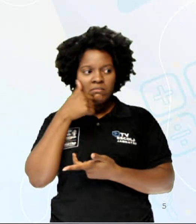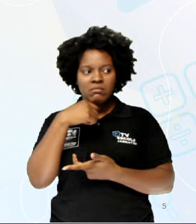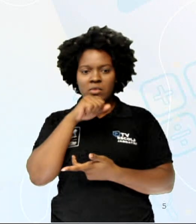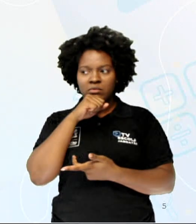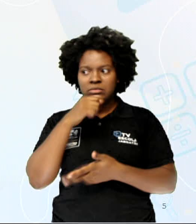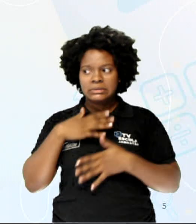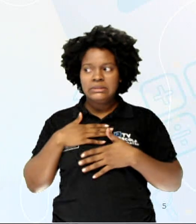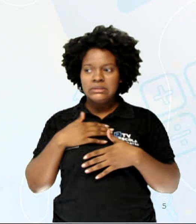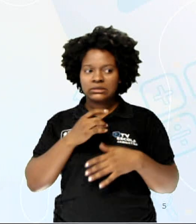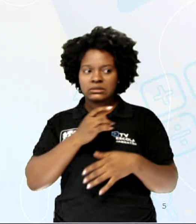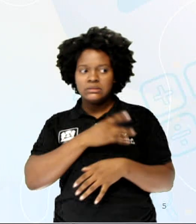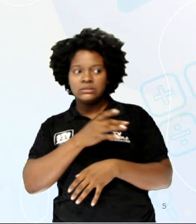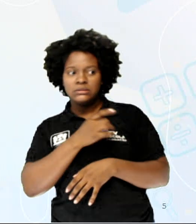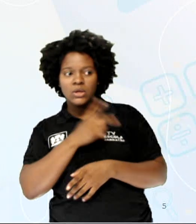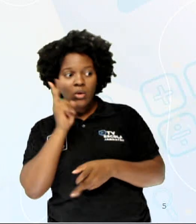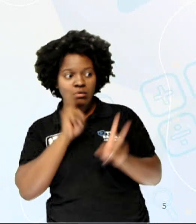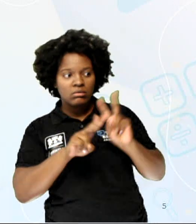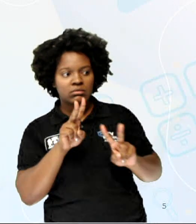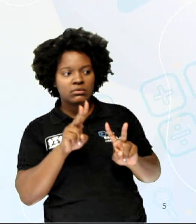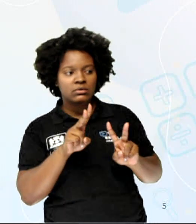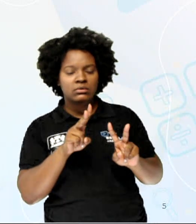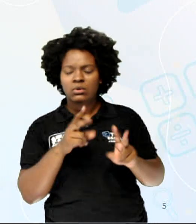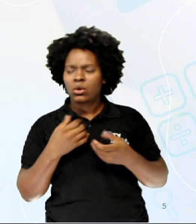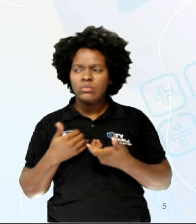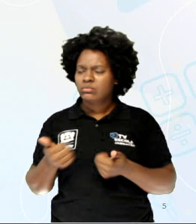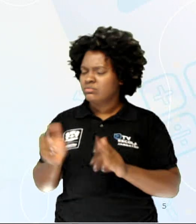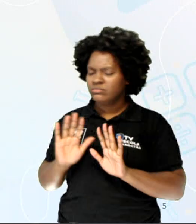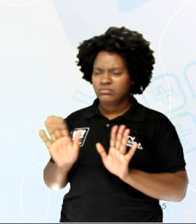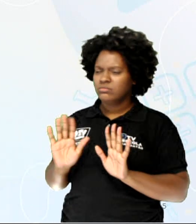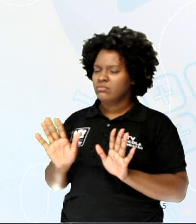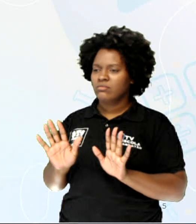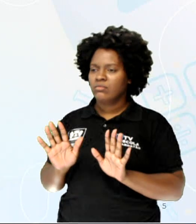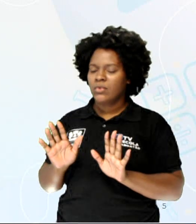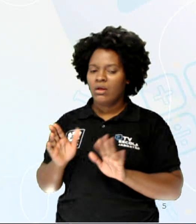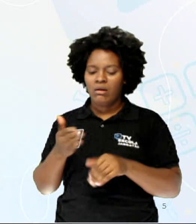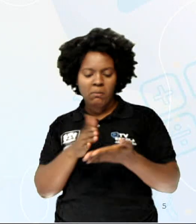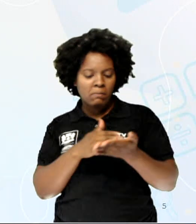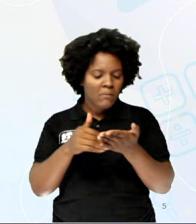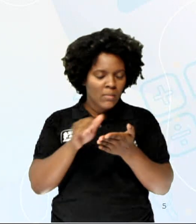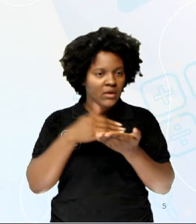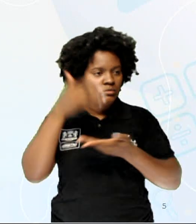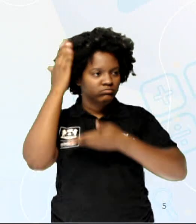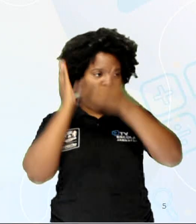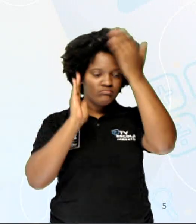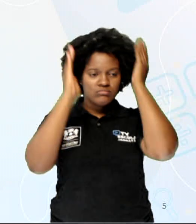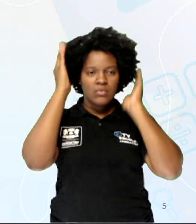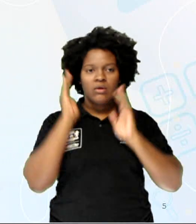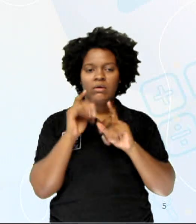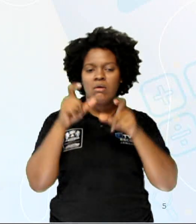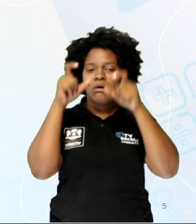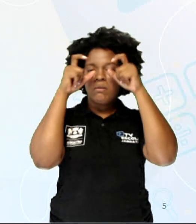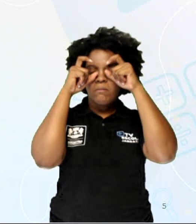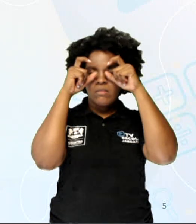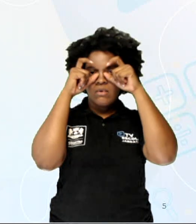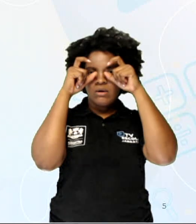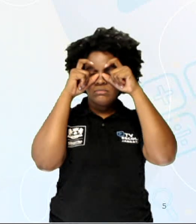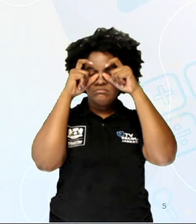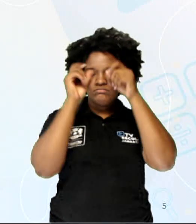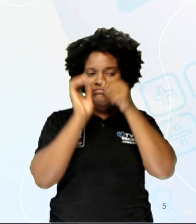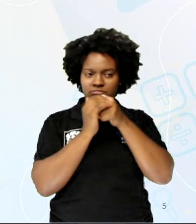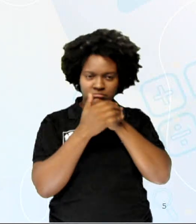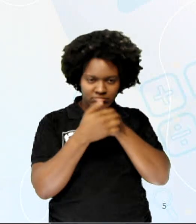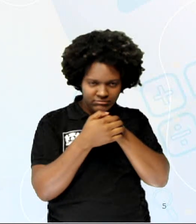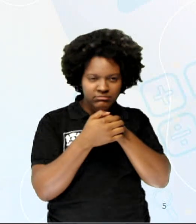Você viu isto? Tudo bem, querida. Ela pintou o cabelo e usou óculos escuros por um bom